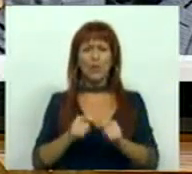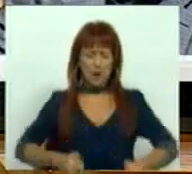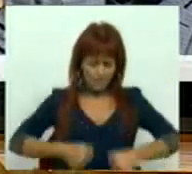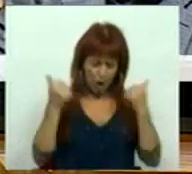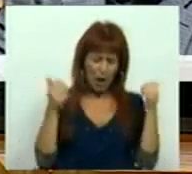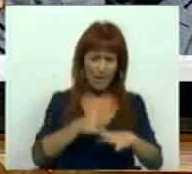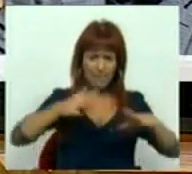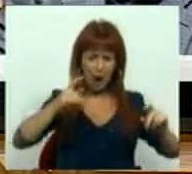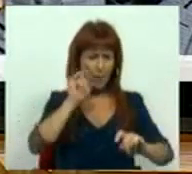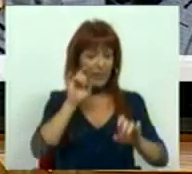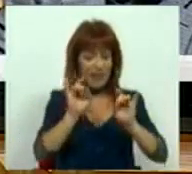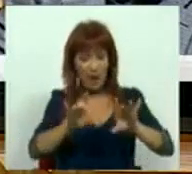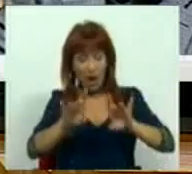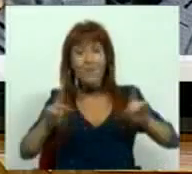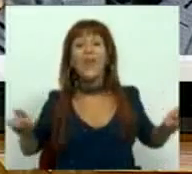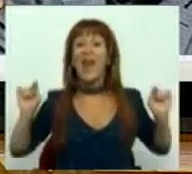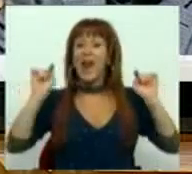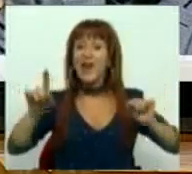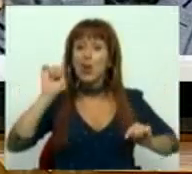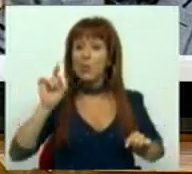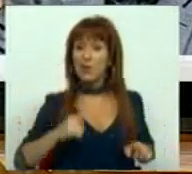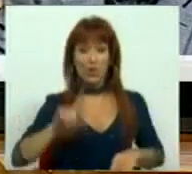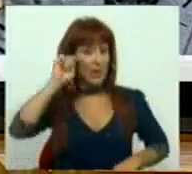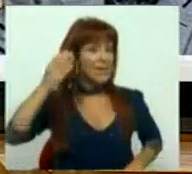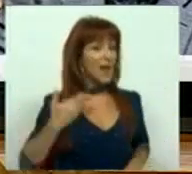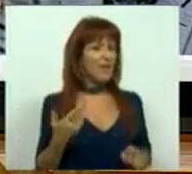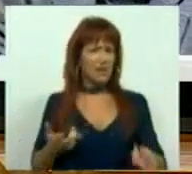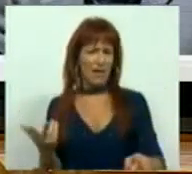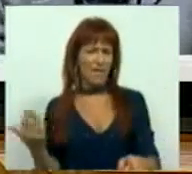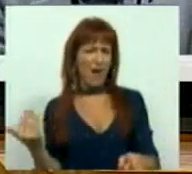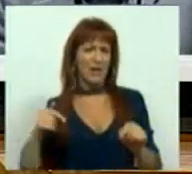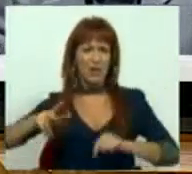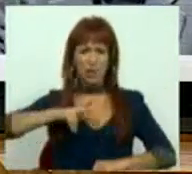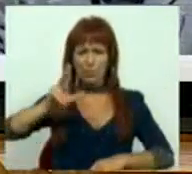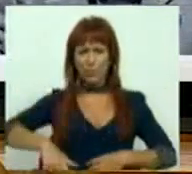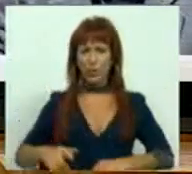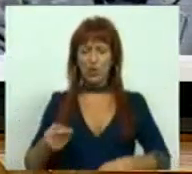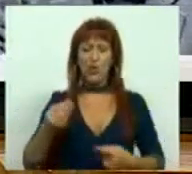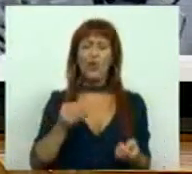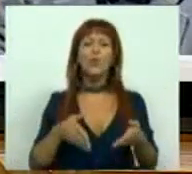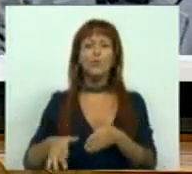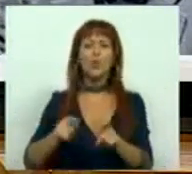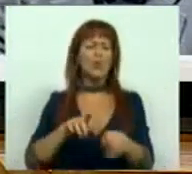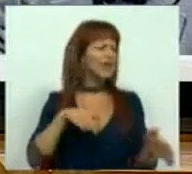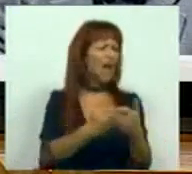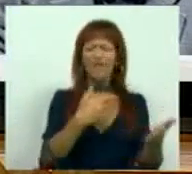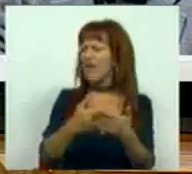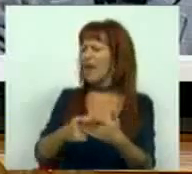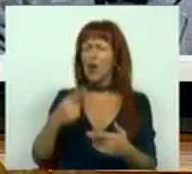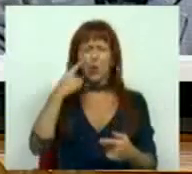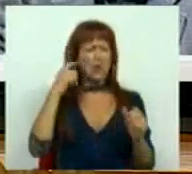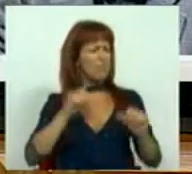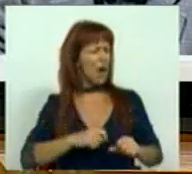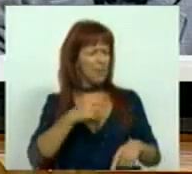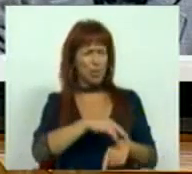melhor e maior prevenção. E este é o principal déficit do nosso país. Os mecanismos de contágio são mal conhecidos por muitos